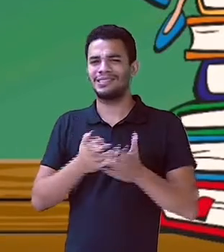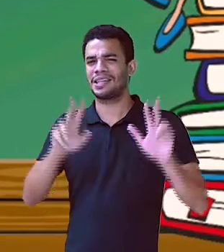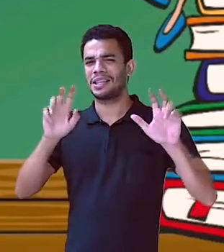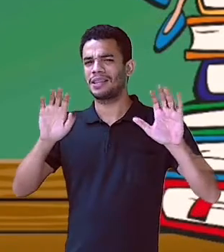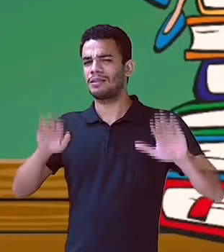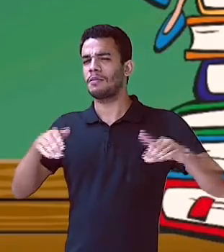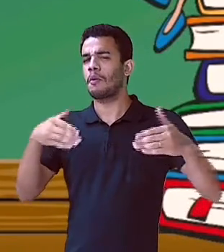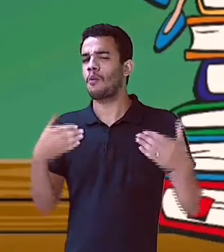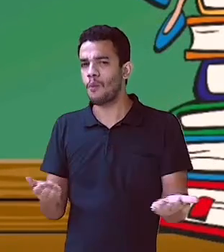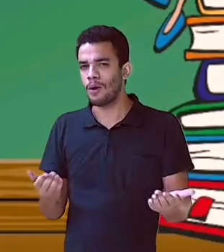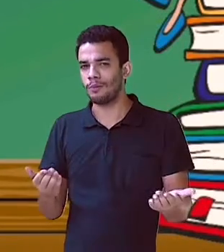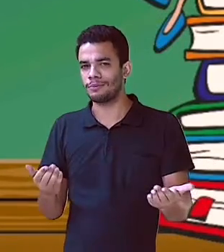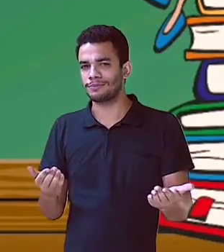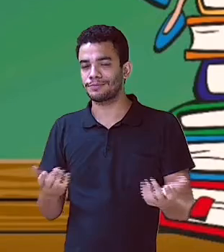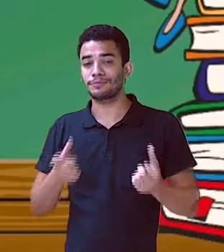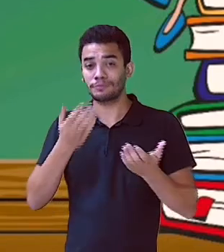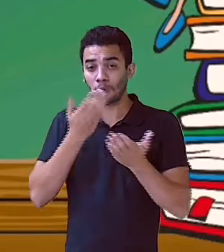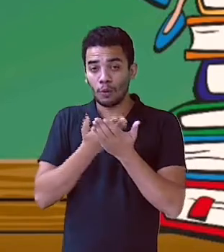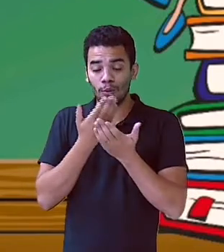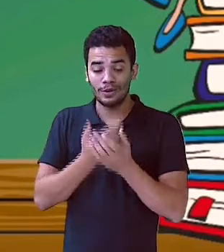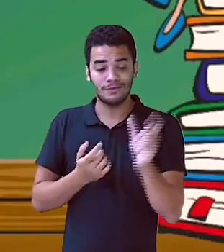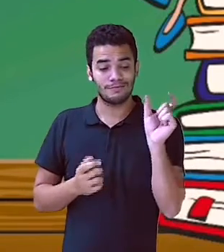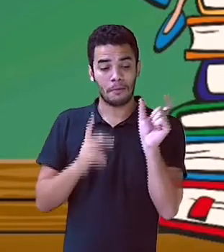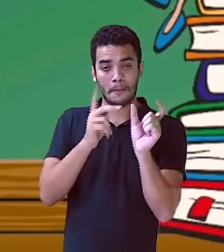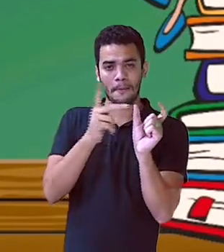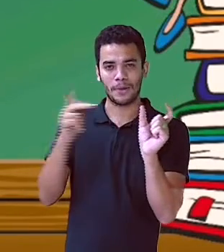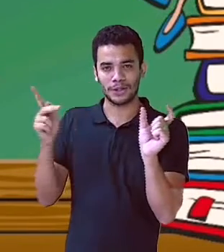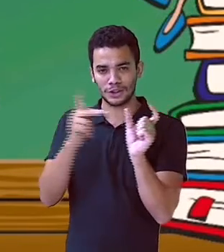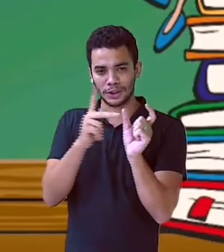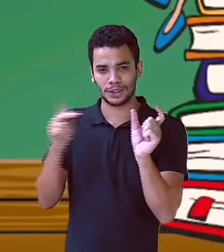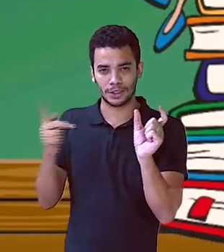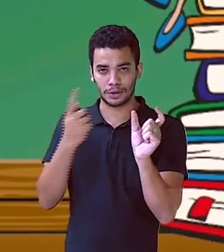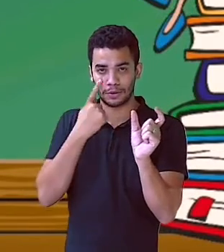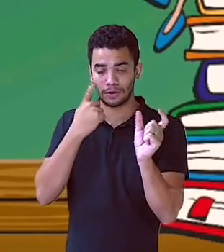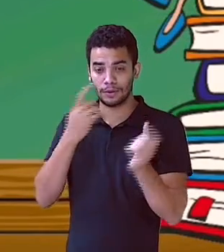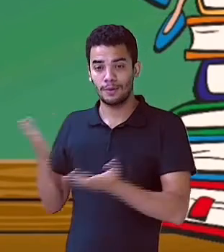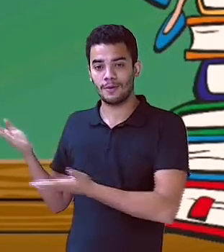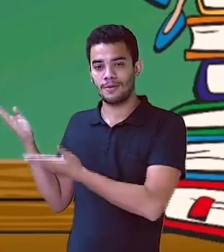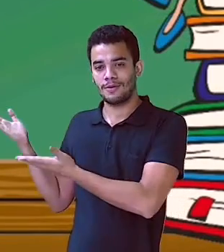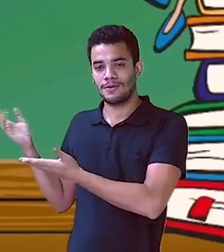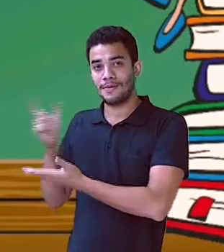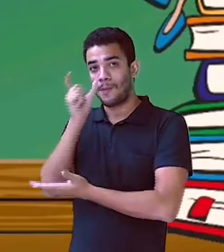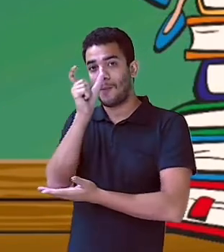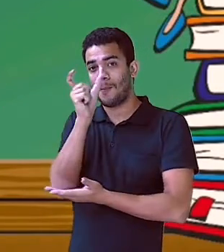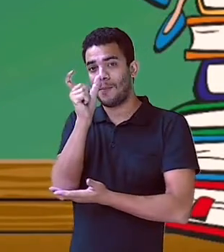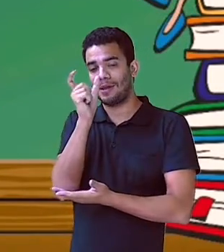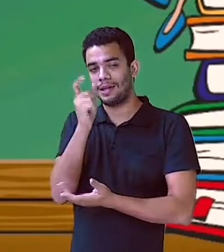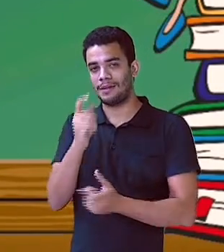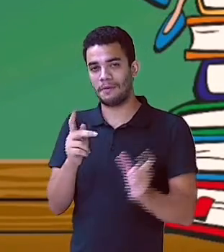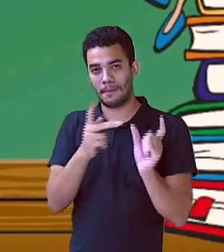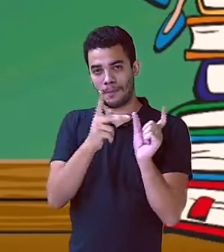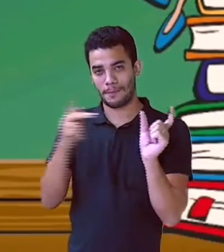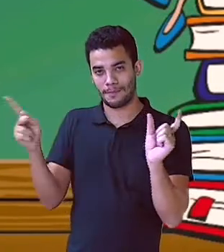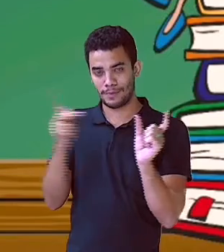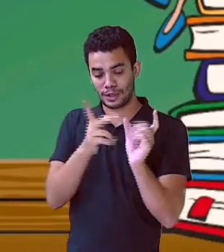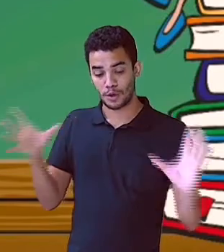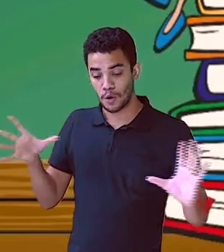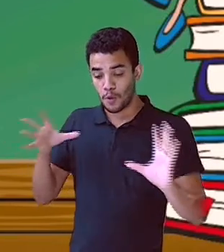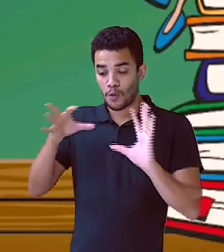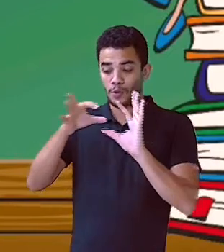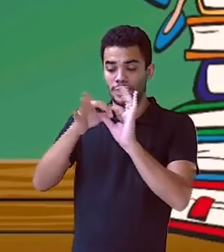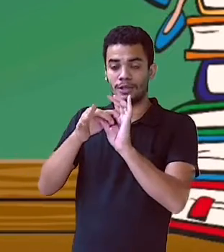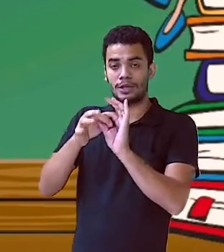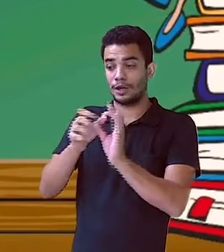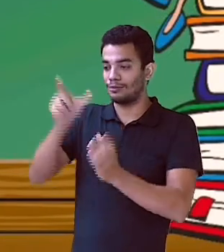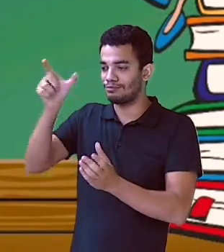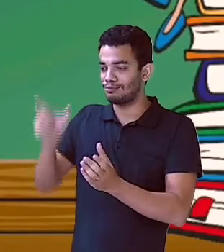já vocês vão descobrir o porquê. Bem, o predicado é uma relação aí com o sujeito, não é mesmo? Sim, com